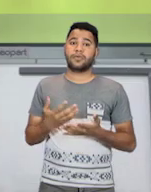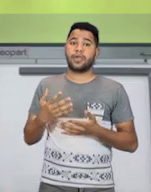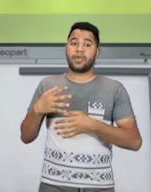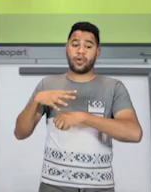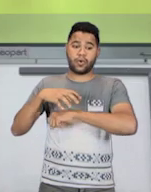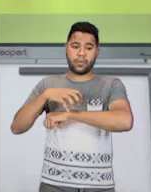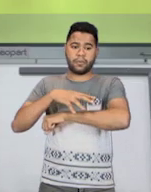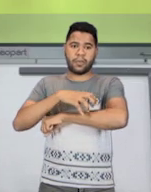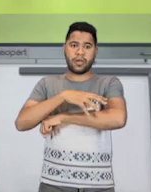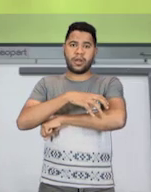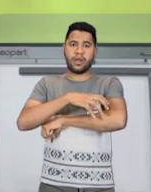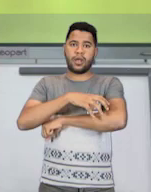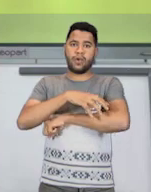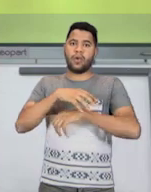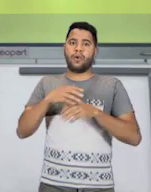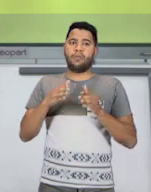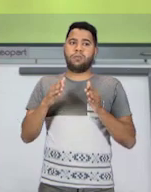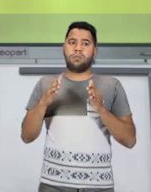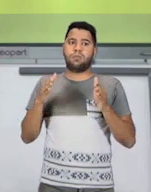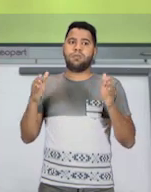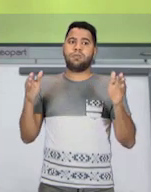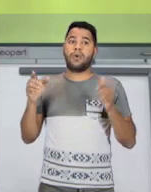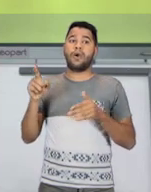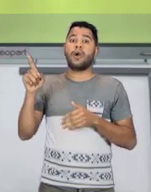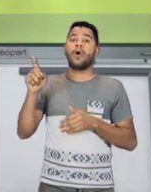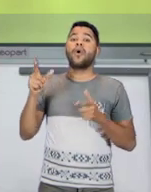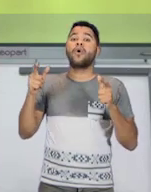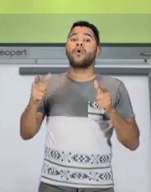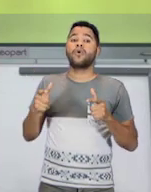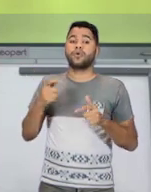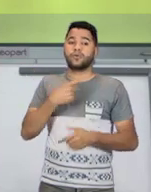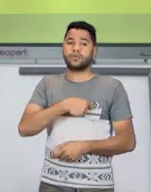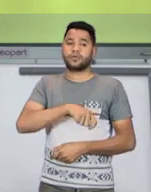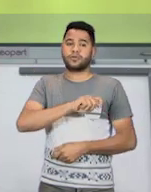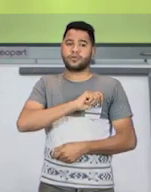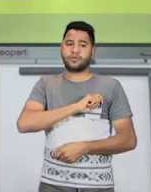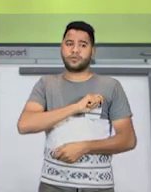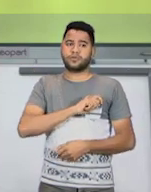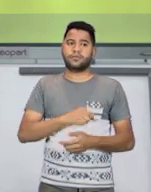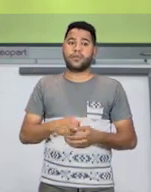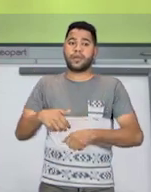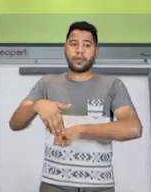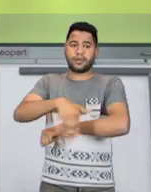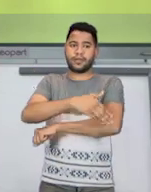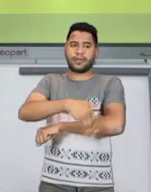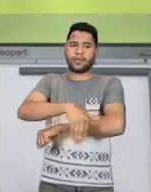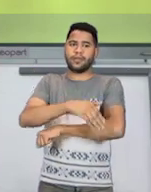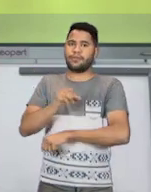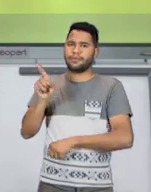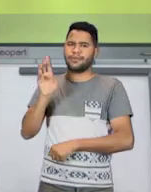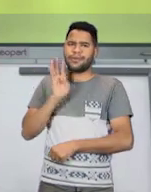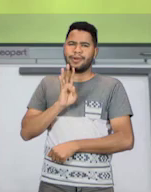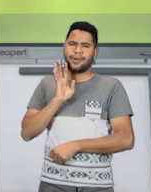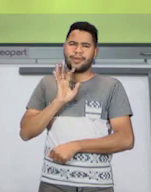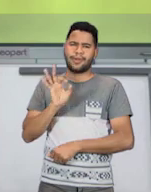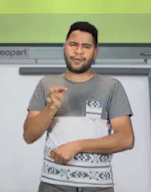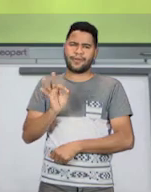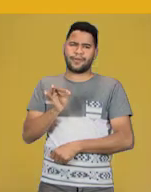uma aranha gigante que fica lá na Espanha, no meio da rua. que legal essa escultura, gente.